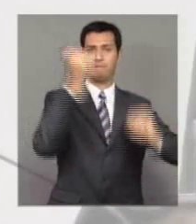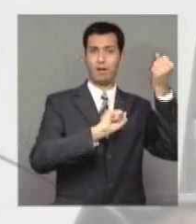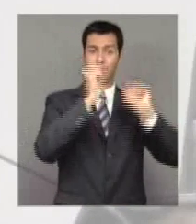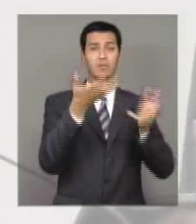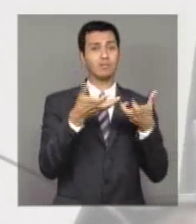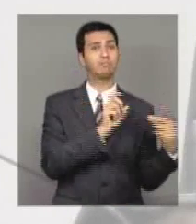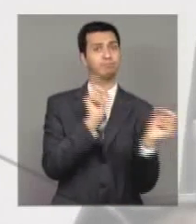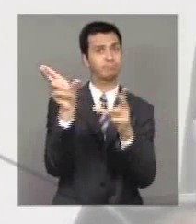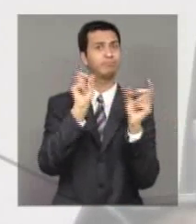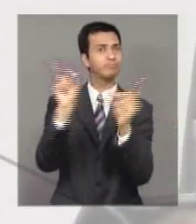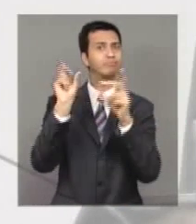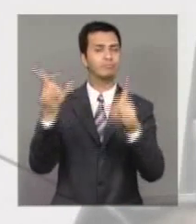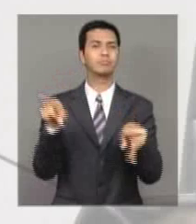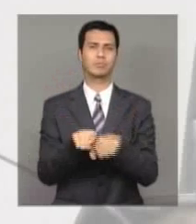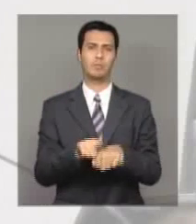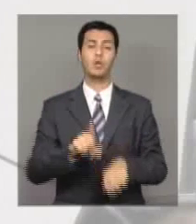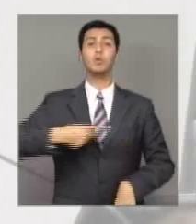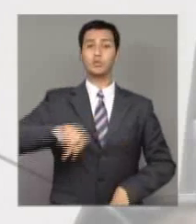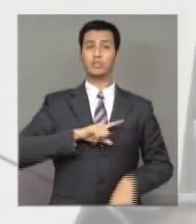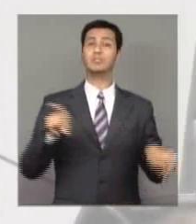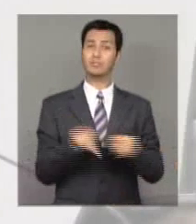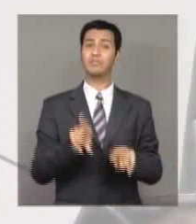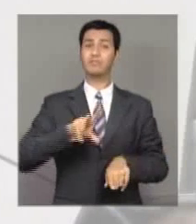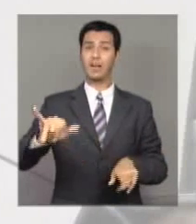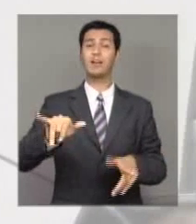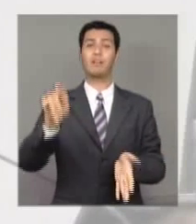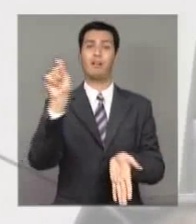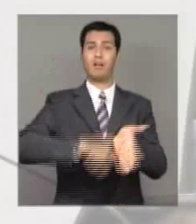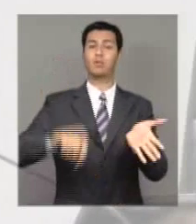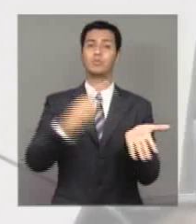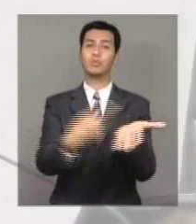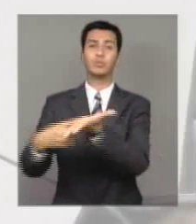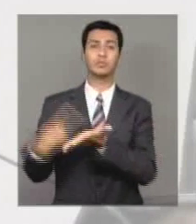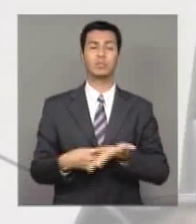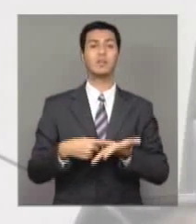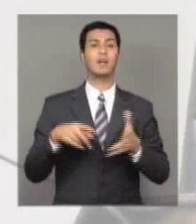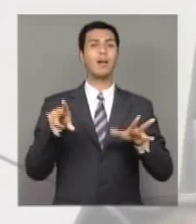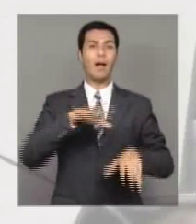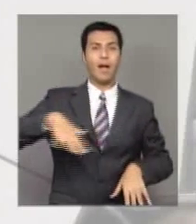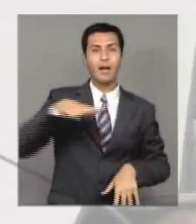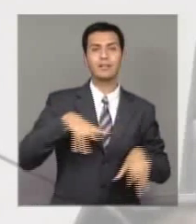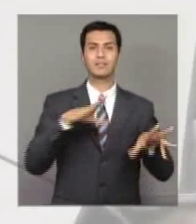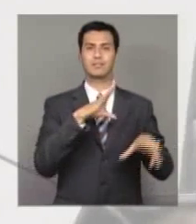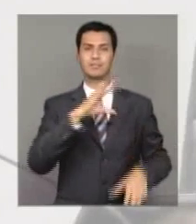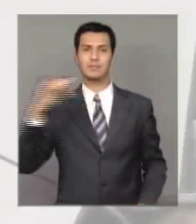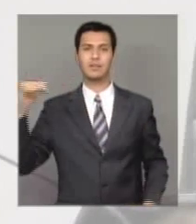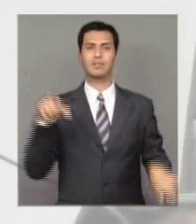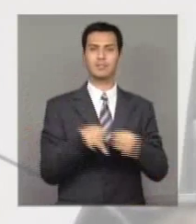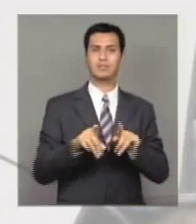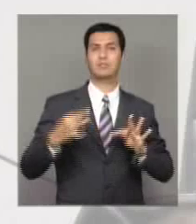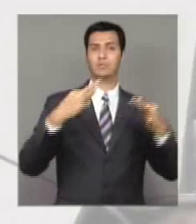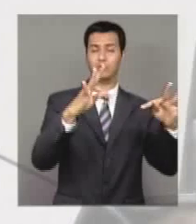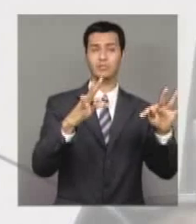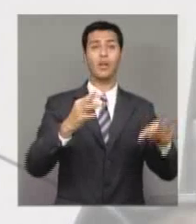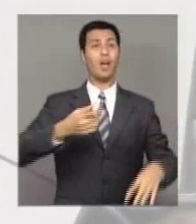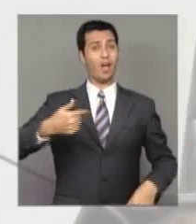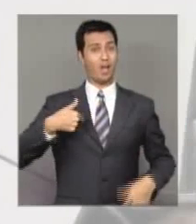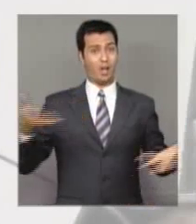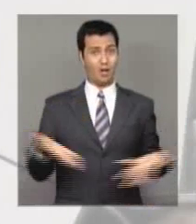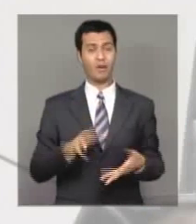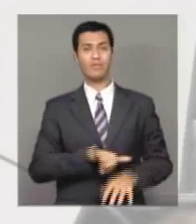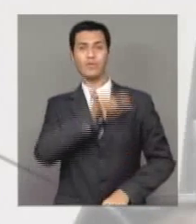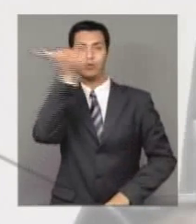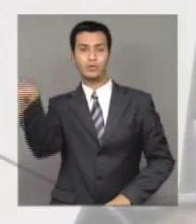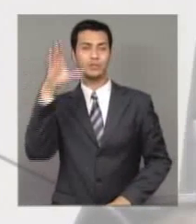também vamos assinar acordos na área de ciência e tecnologia. Nesta viagem à China, tem tudo para ser muito